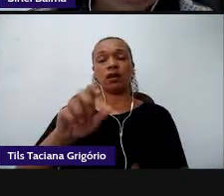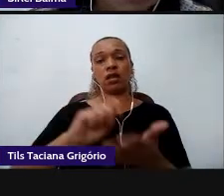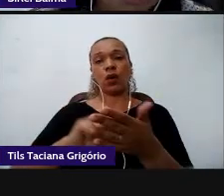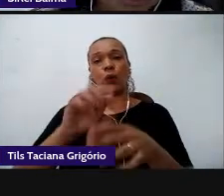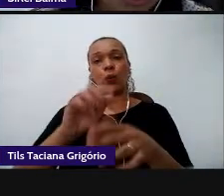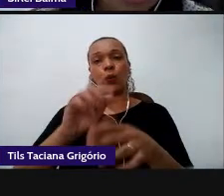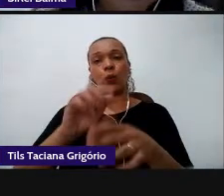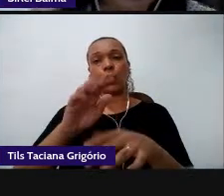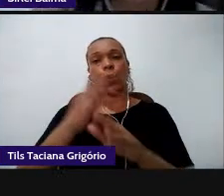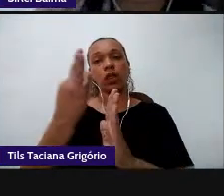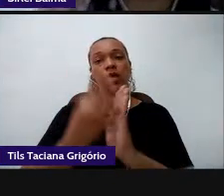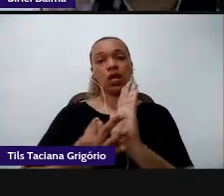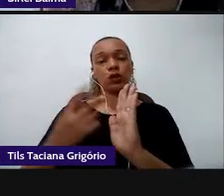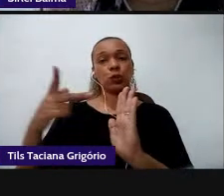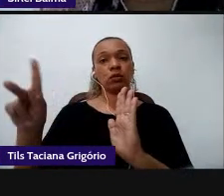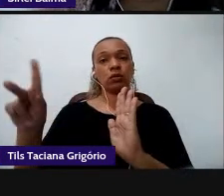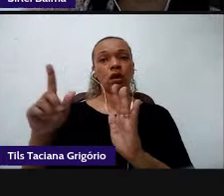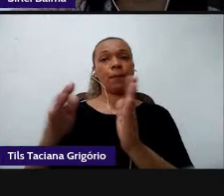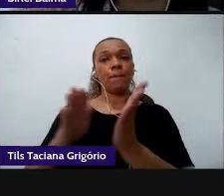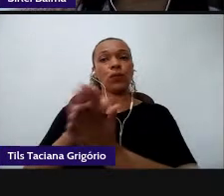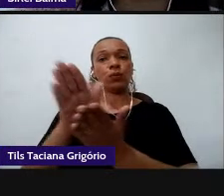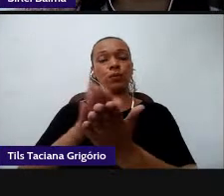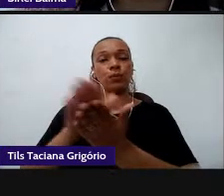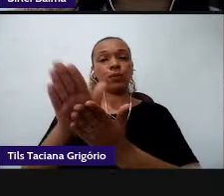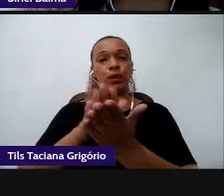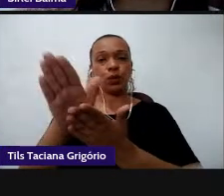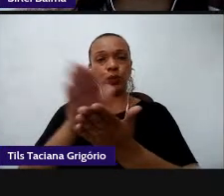publicou em 2018